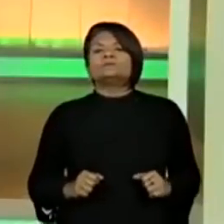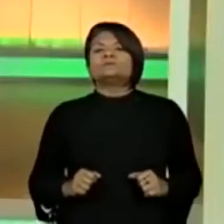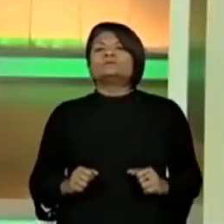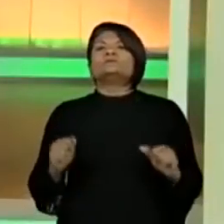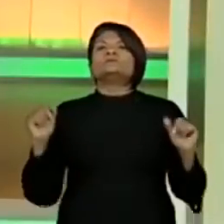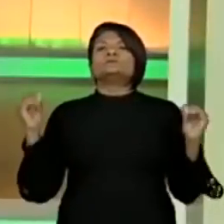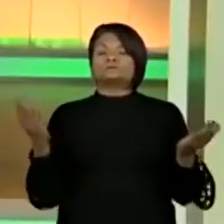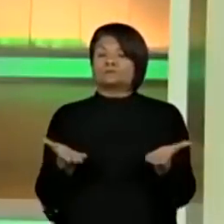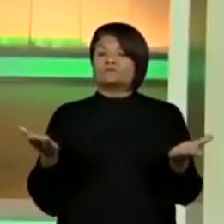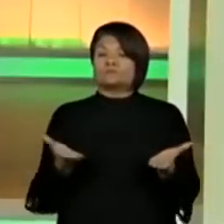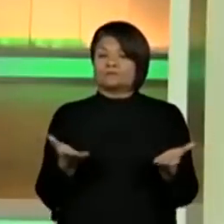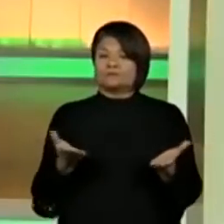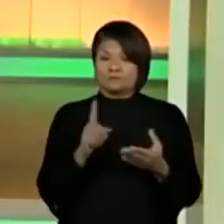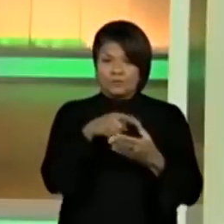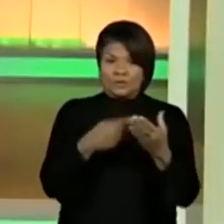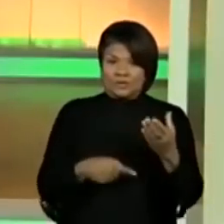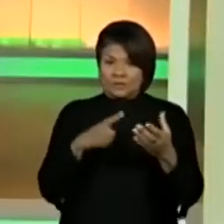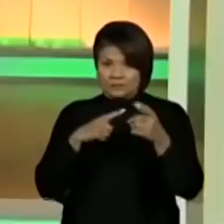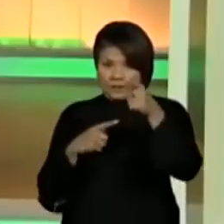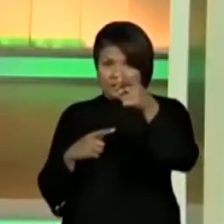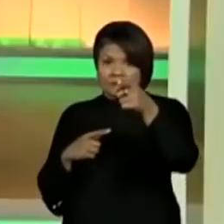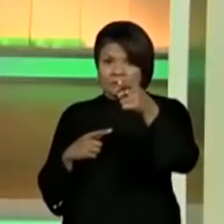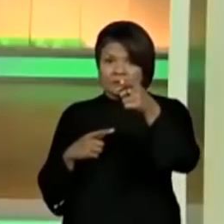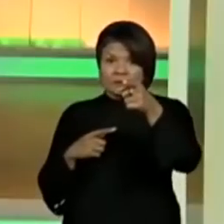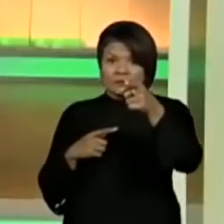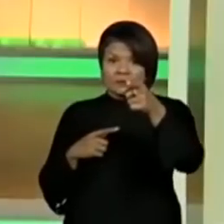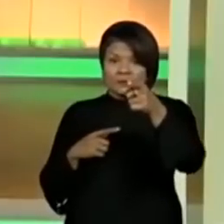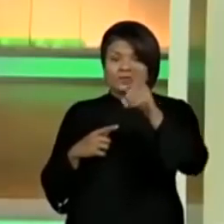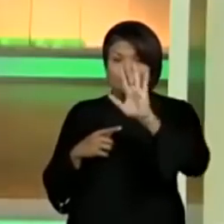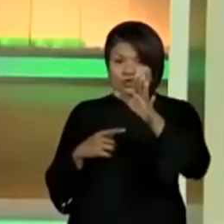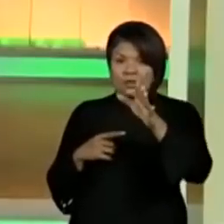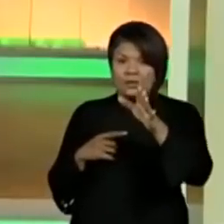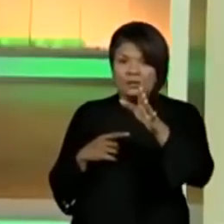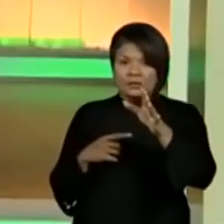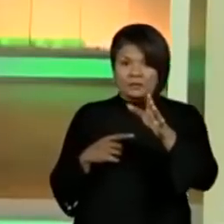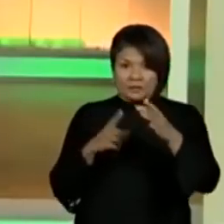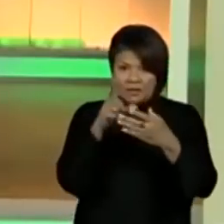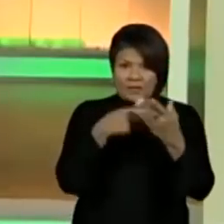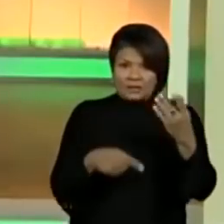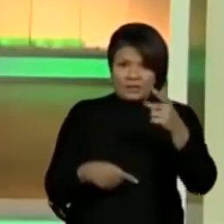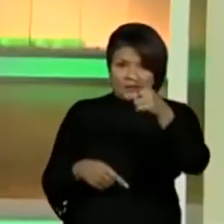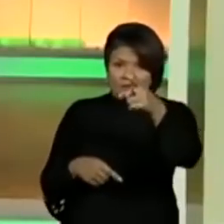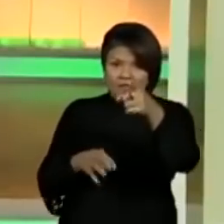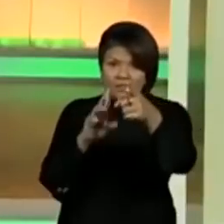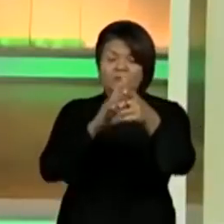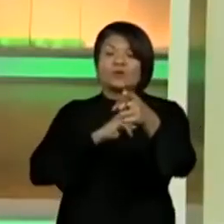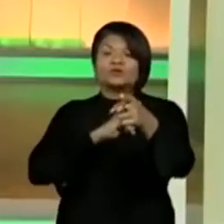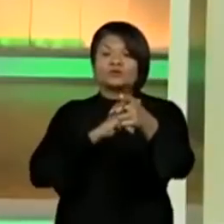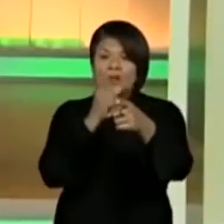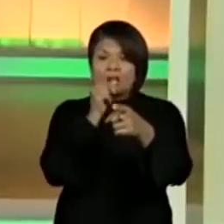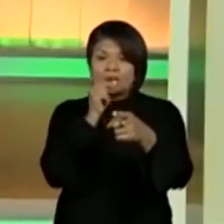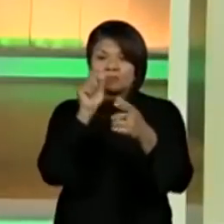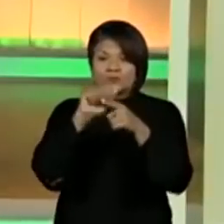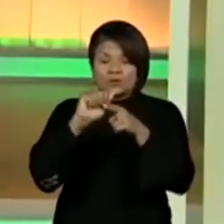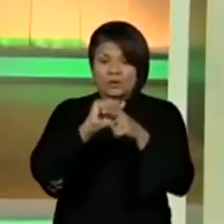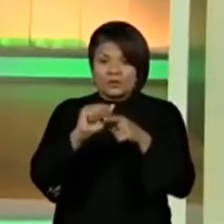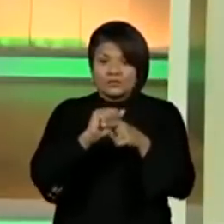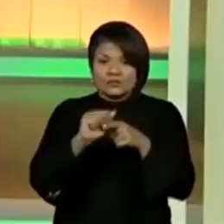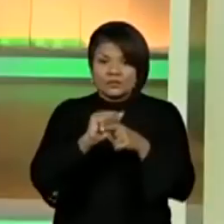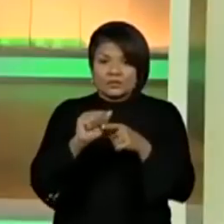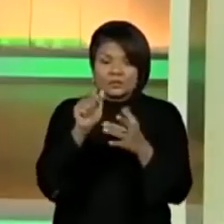hoje, o caderno está aí, né, gente? Vocês pegaram o caderno? Responda para mim. Caderno está aí com vocês? Caderno, lápis, borracha,